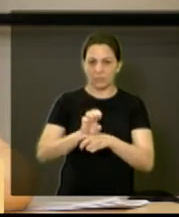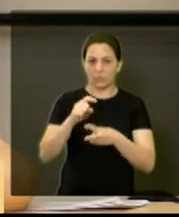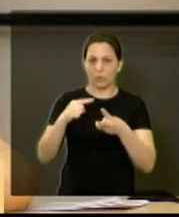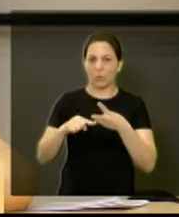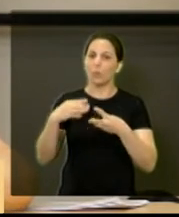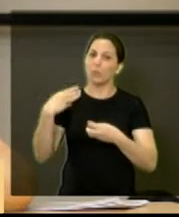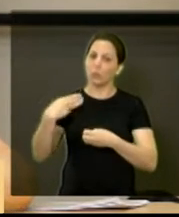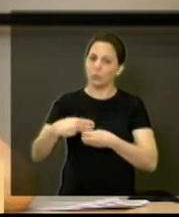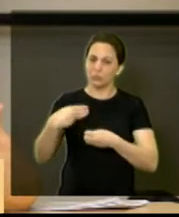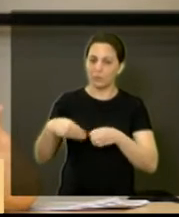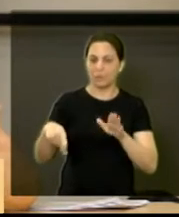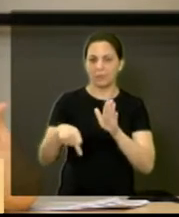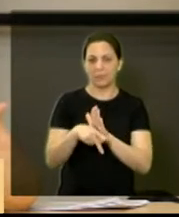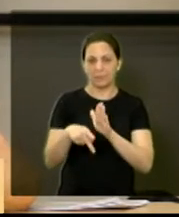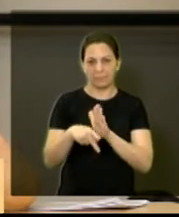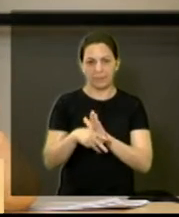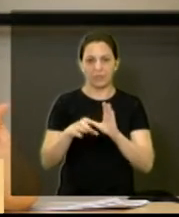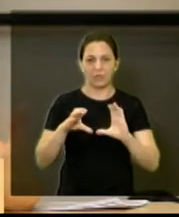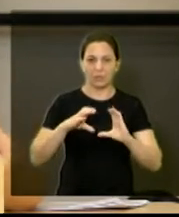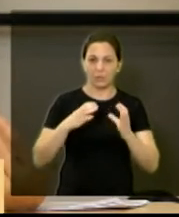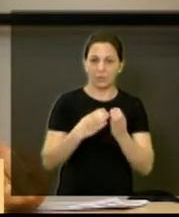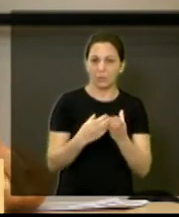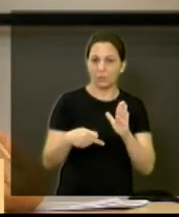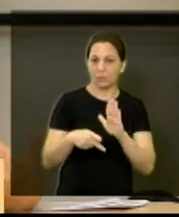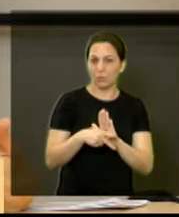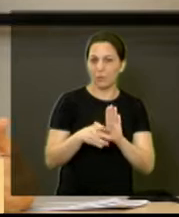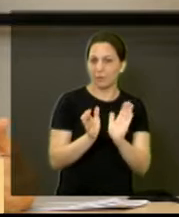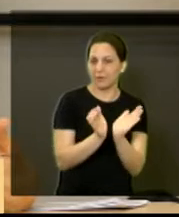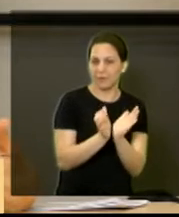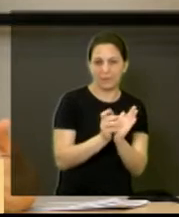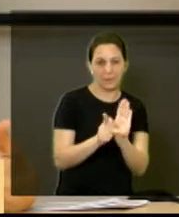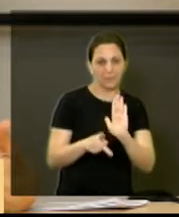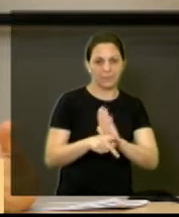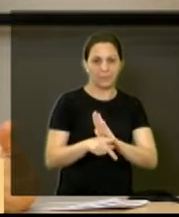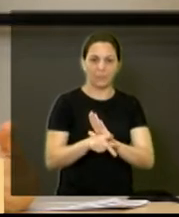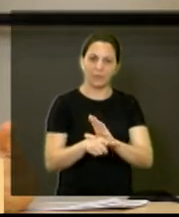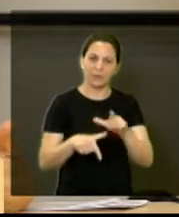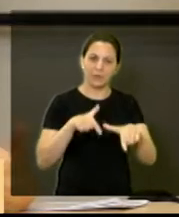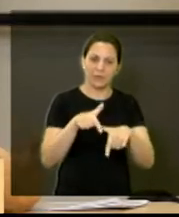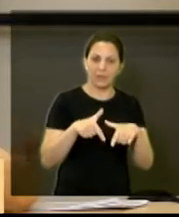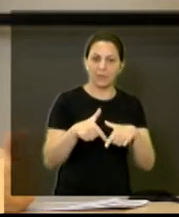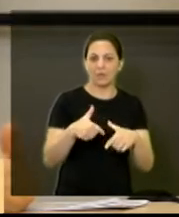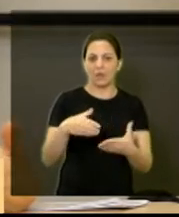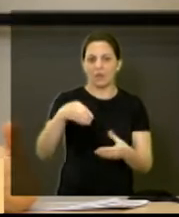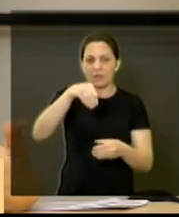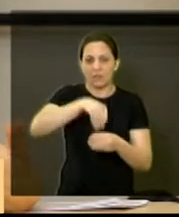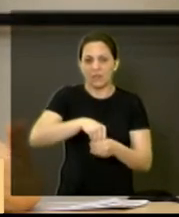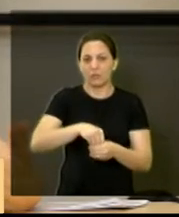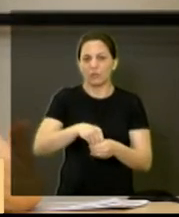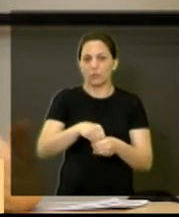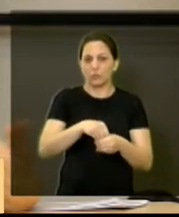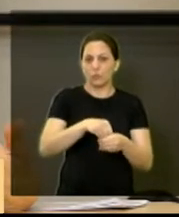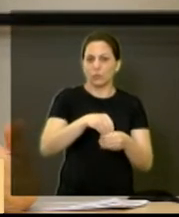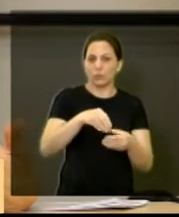temos, sim, uma equipe dentro do CREAS, uma equipe dentro do Centro Pop,